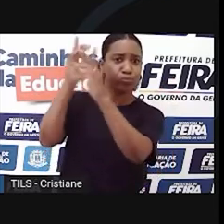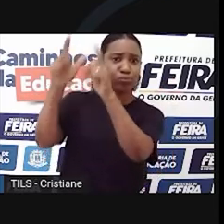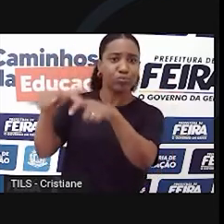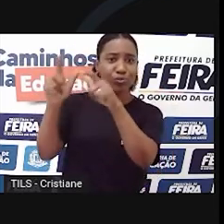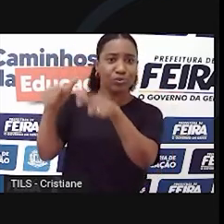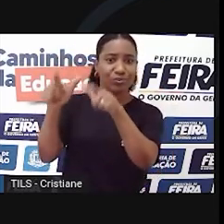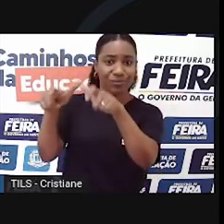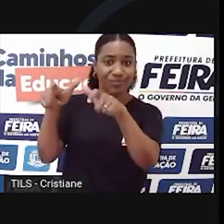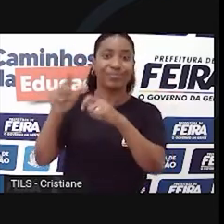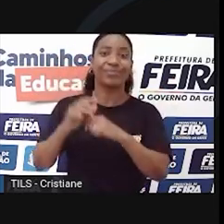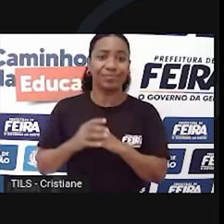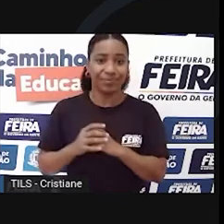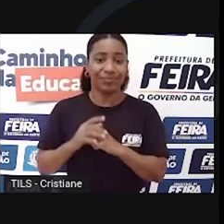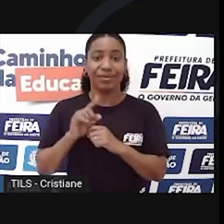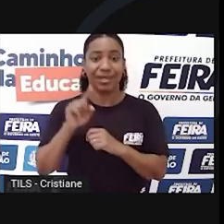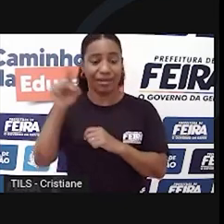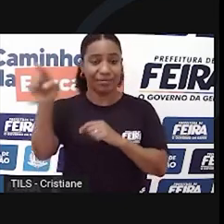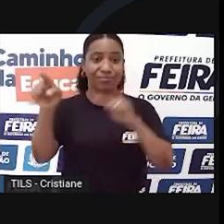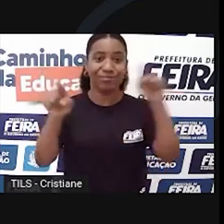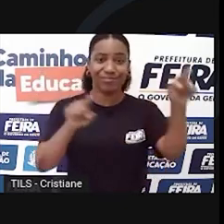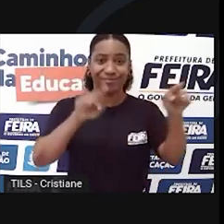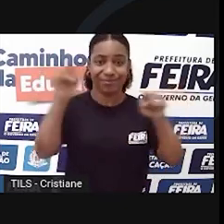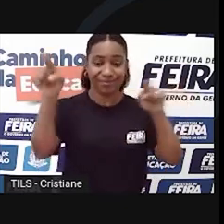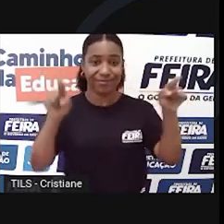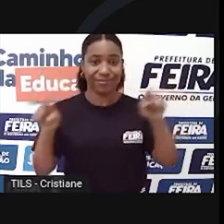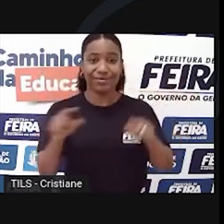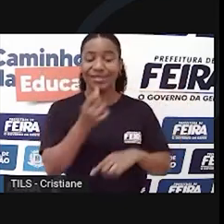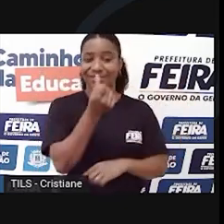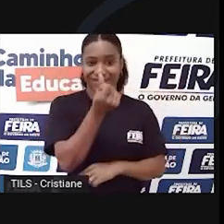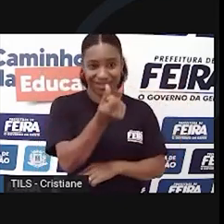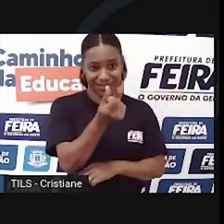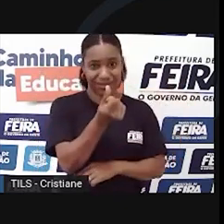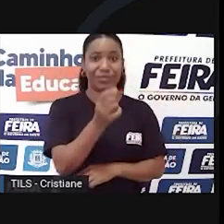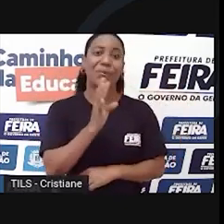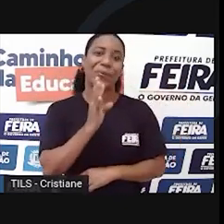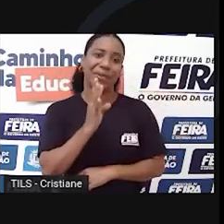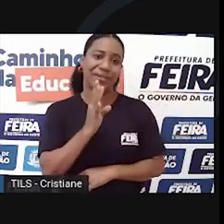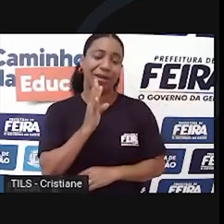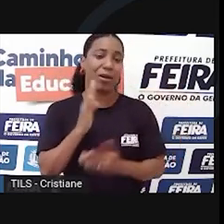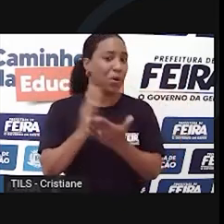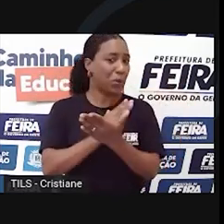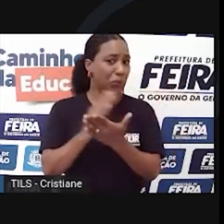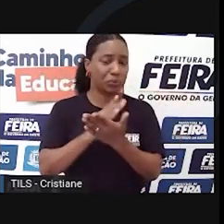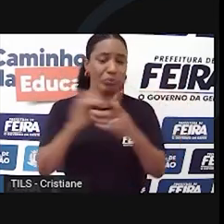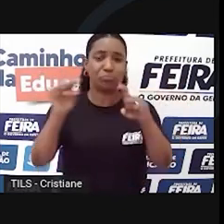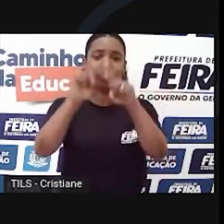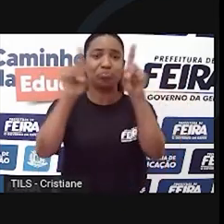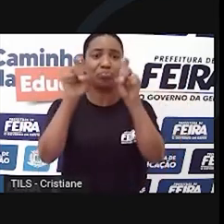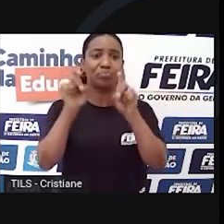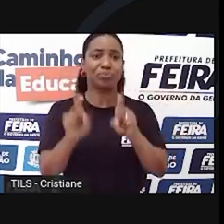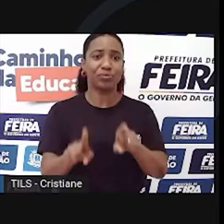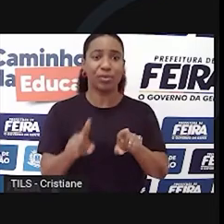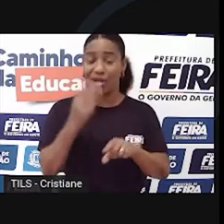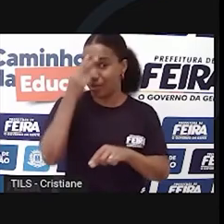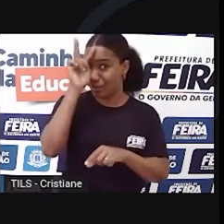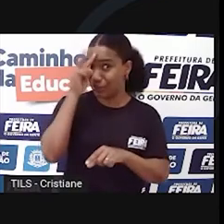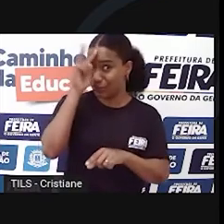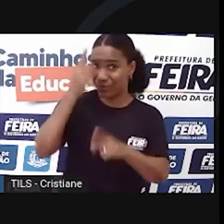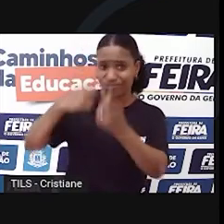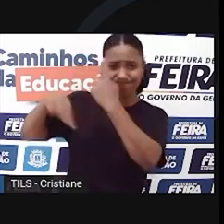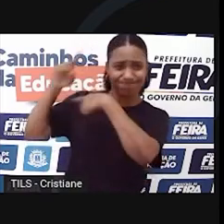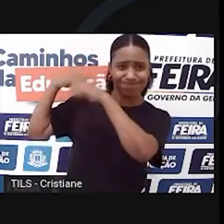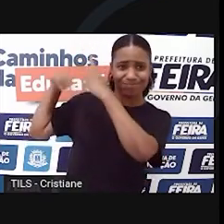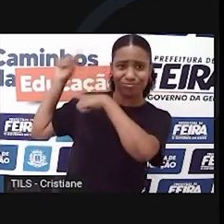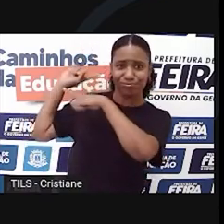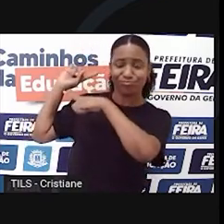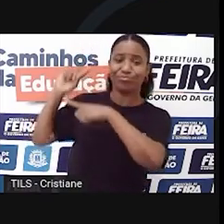E essas são apenas as espécies sobre as quais já temos conhecimento. Quantas ainda não estão enterradas na história? Hoje, só sobramos nós, os Homo sapiens.